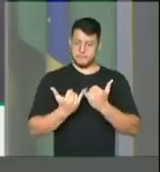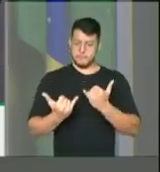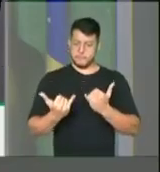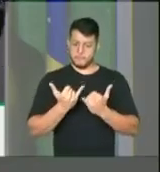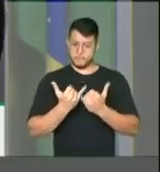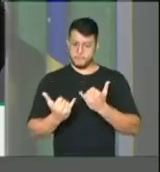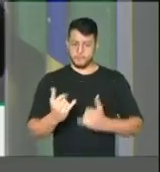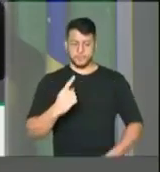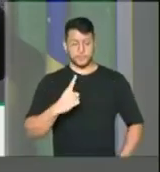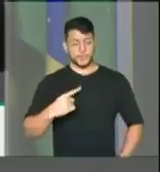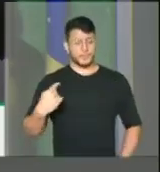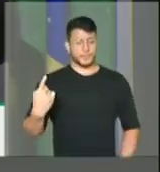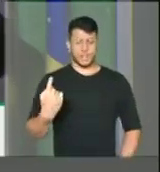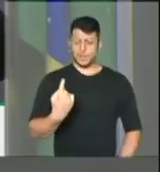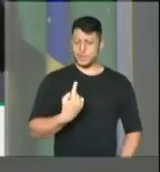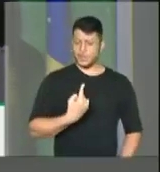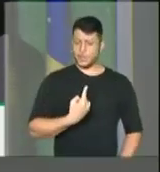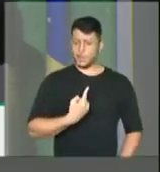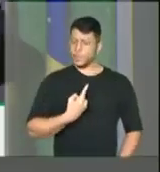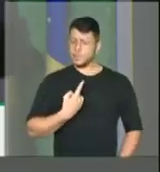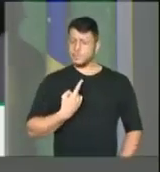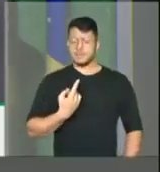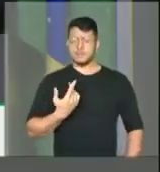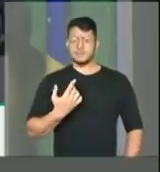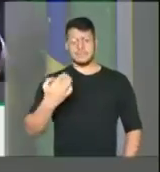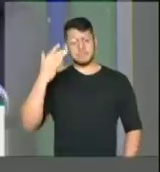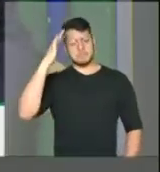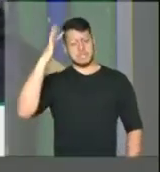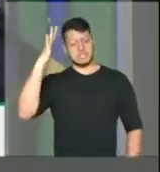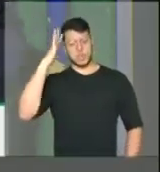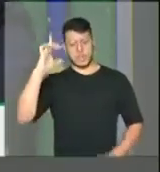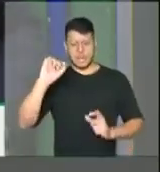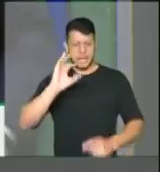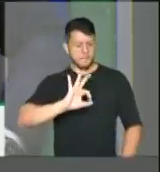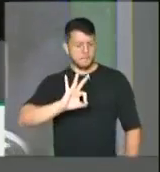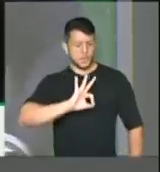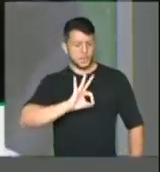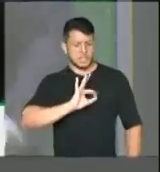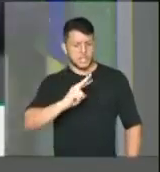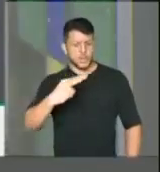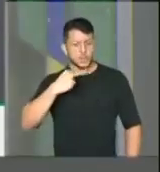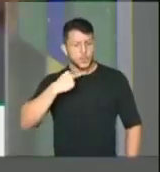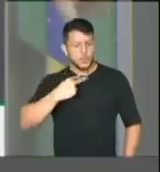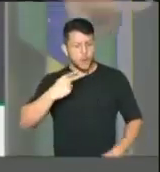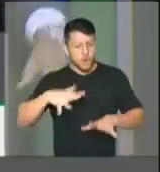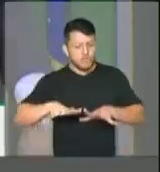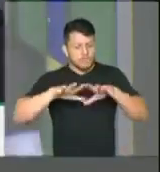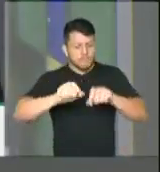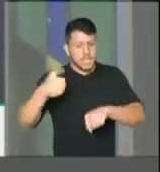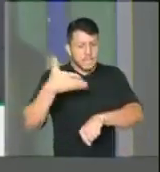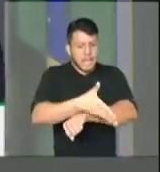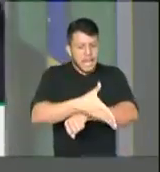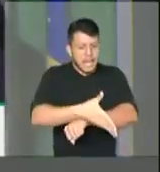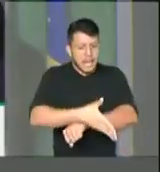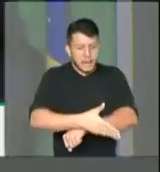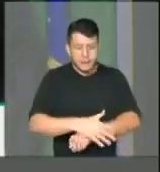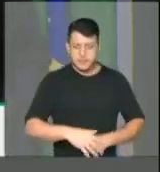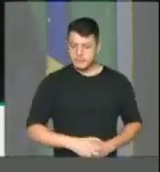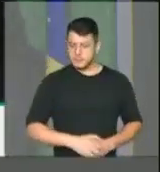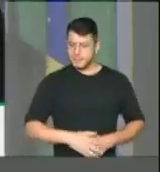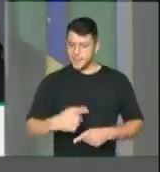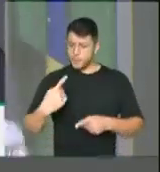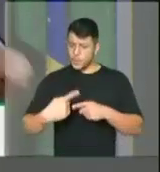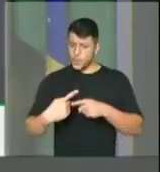polícia não pode invadir baile funk. E por que que eles não querem isso?